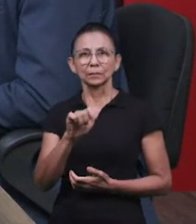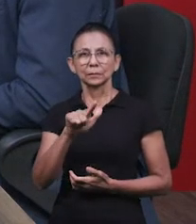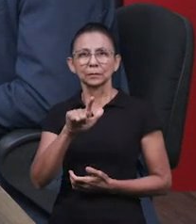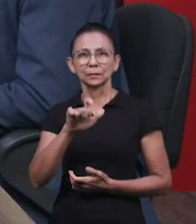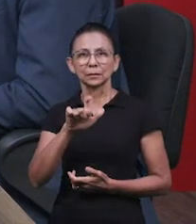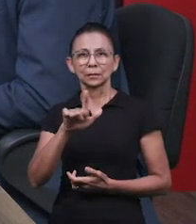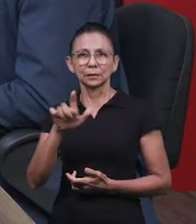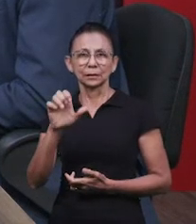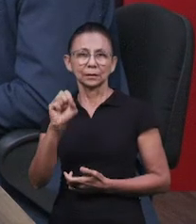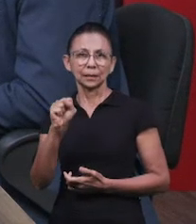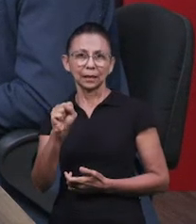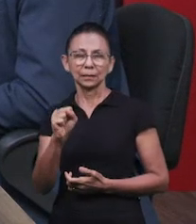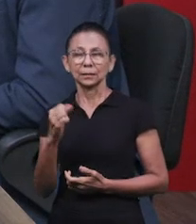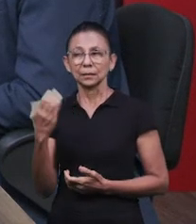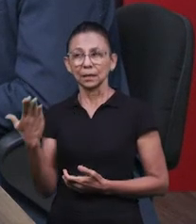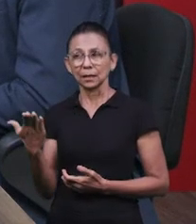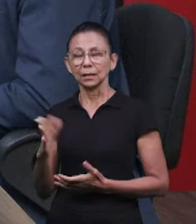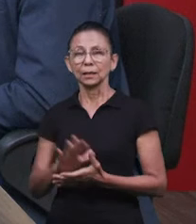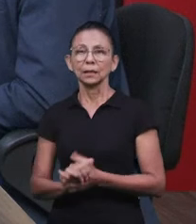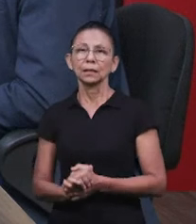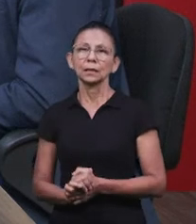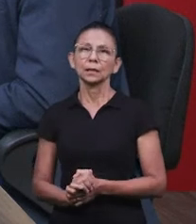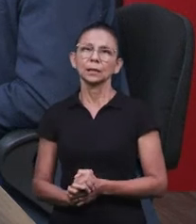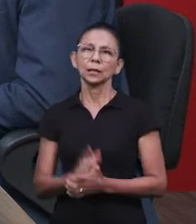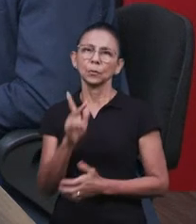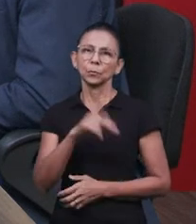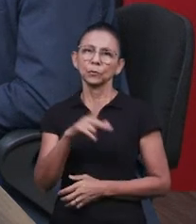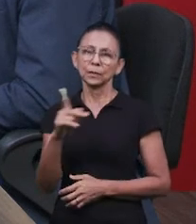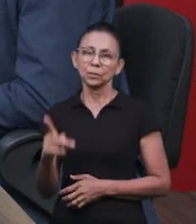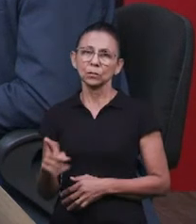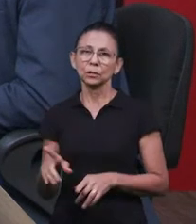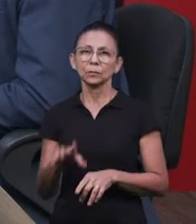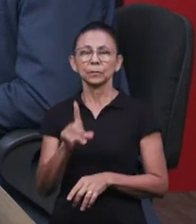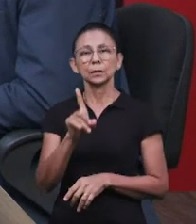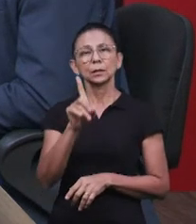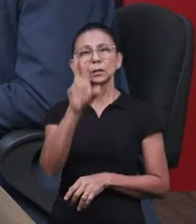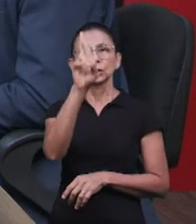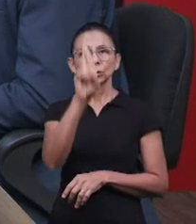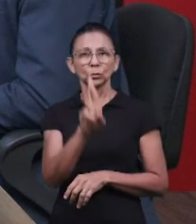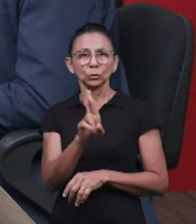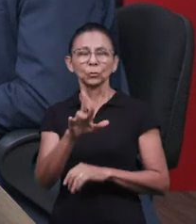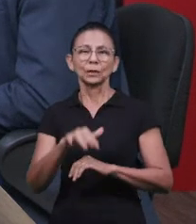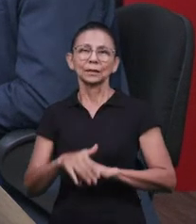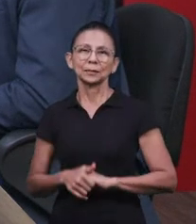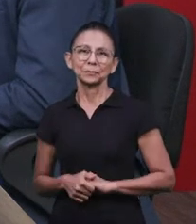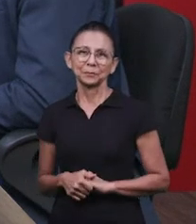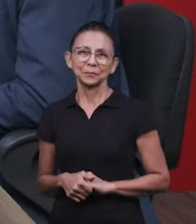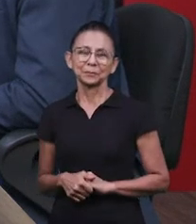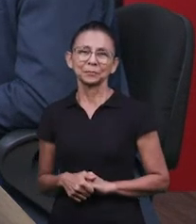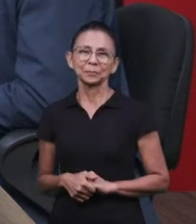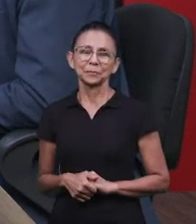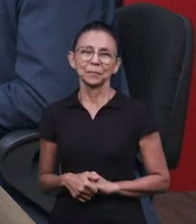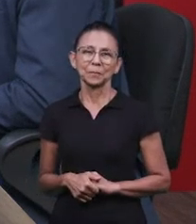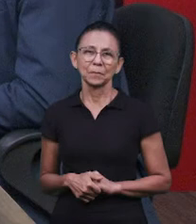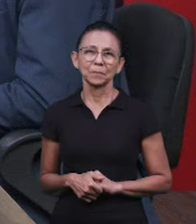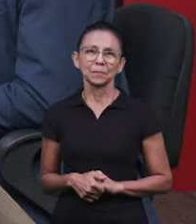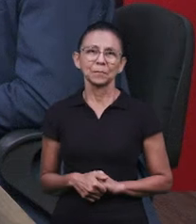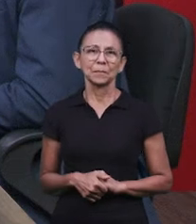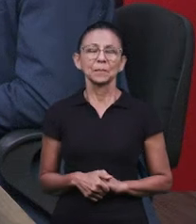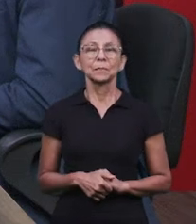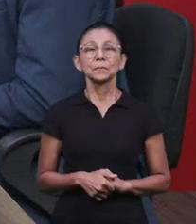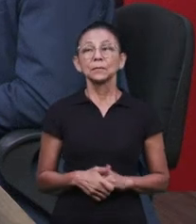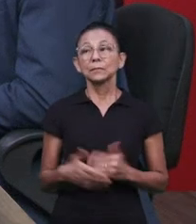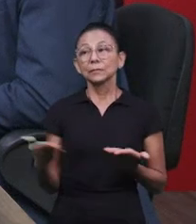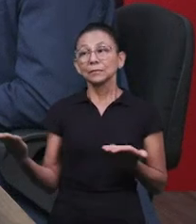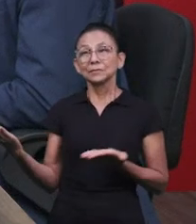Salles, que está conosco, é professora e doutoranda em educação, além de ser diretora de uma escola, né? Pai Senhor. Estou, Pai Senhor. Muito bem.